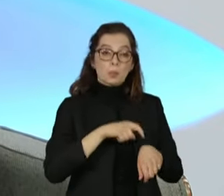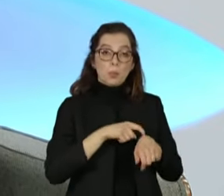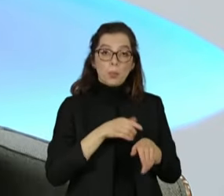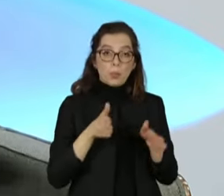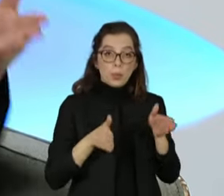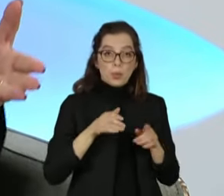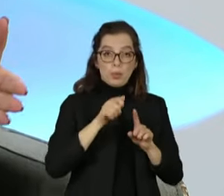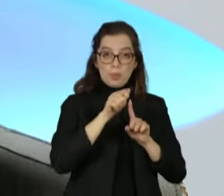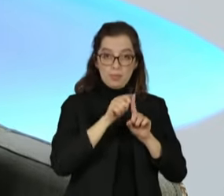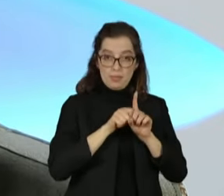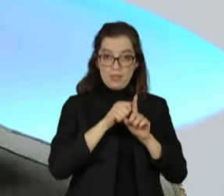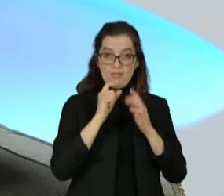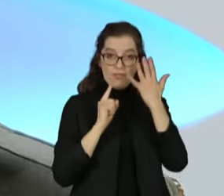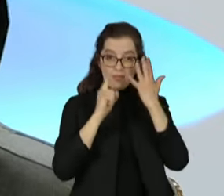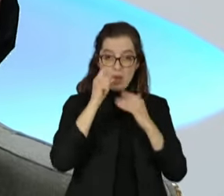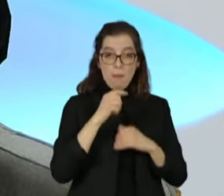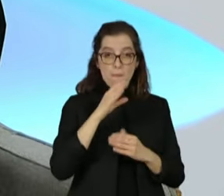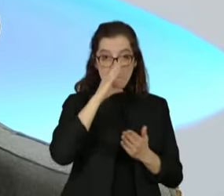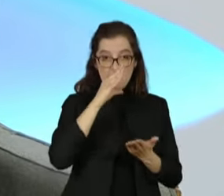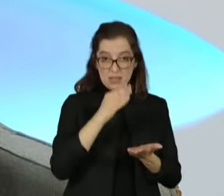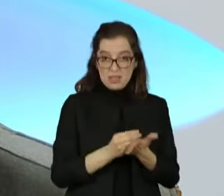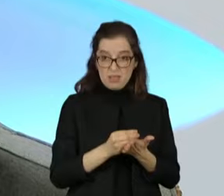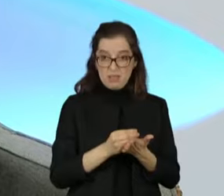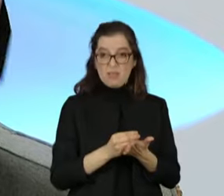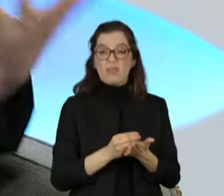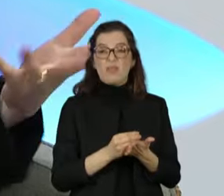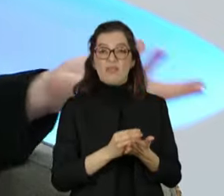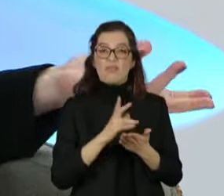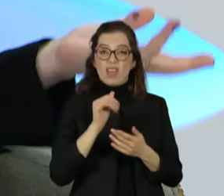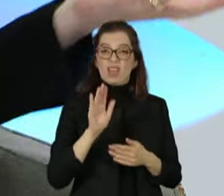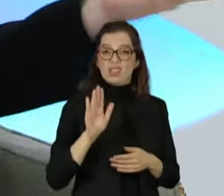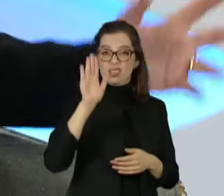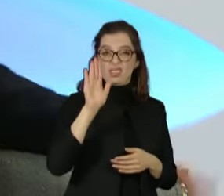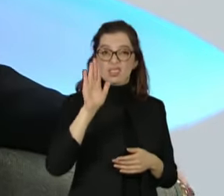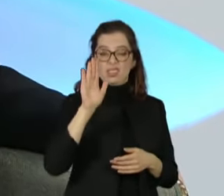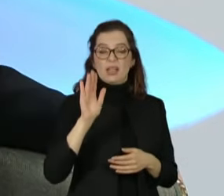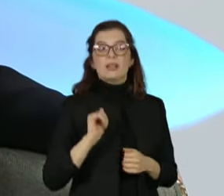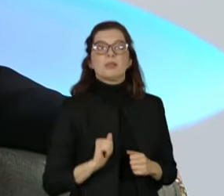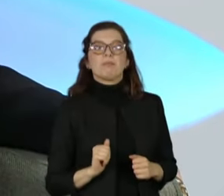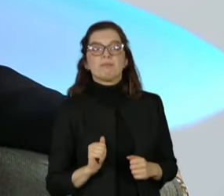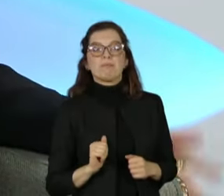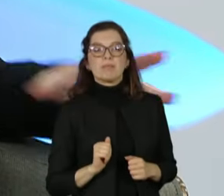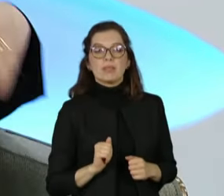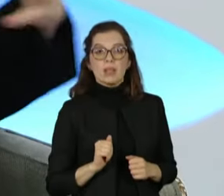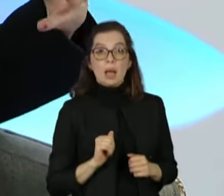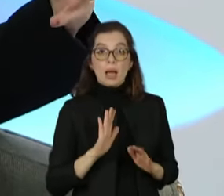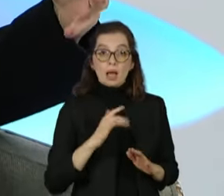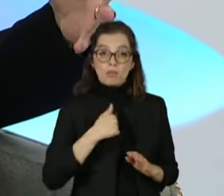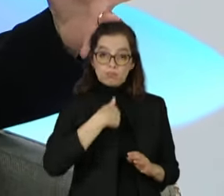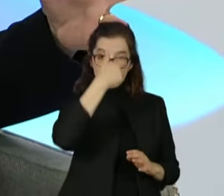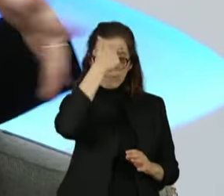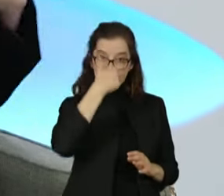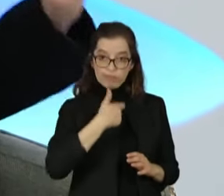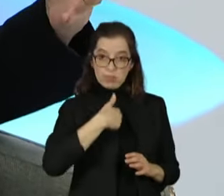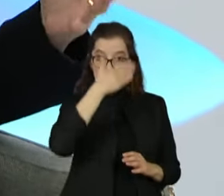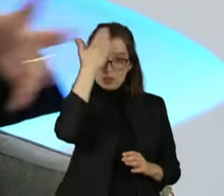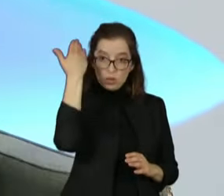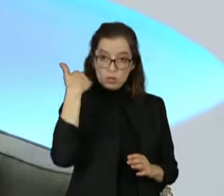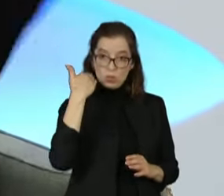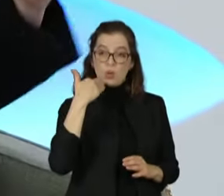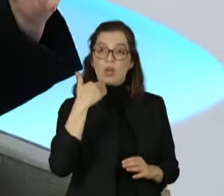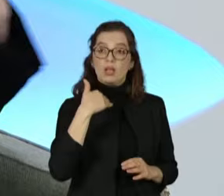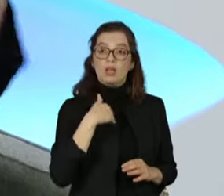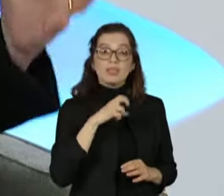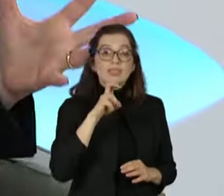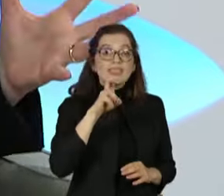candidatura. E assim foi. Eu sou candidata, efetivamente, há praticamente cinco dias. Há cinco dias que as pessoas falaram, bom,